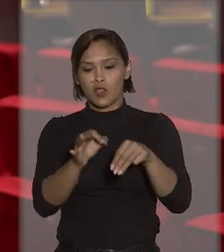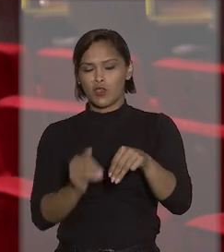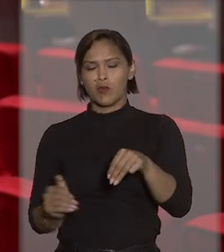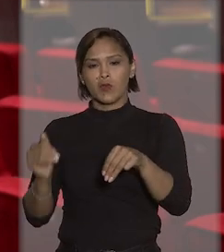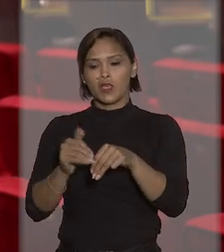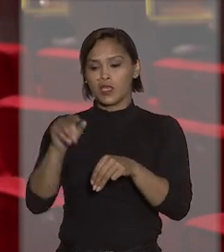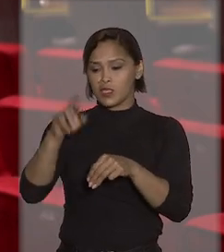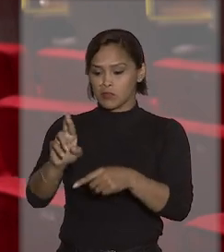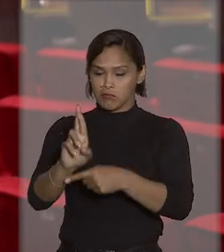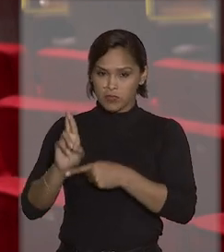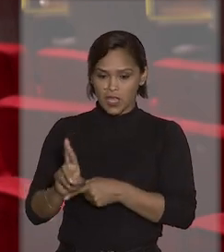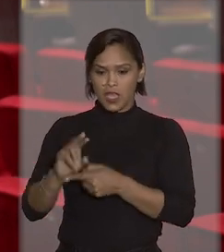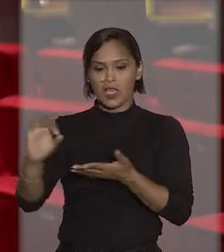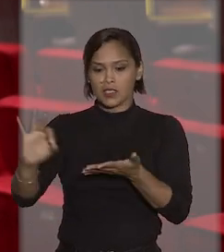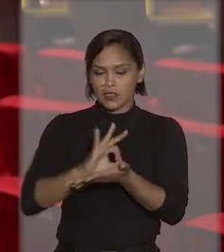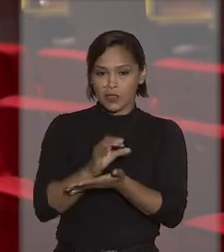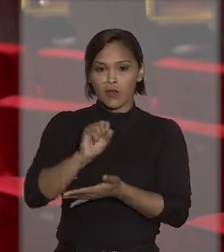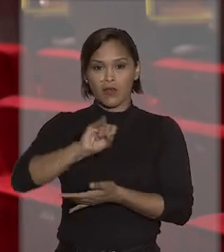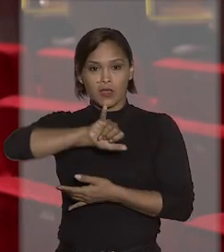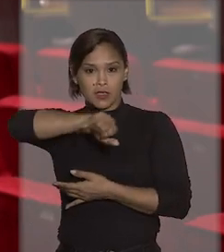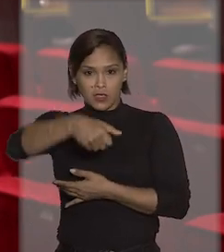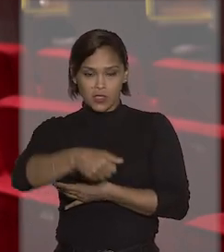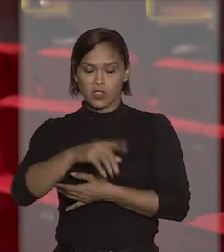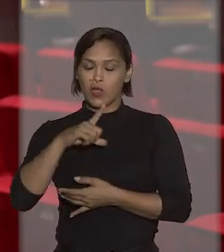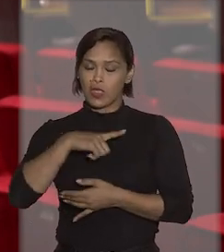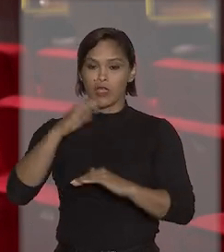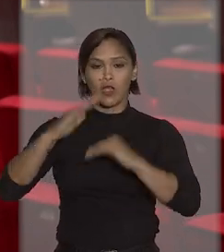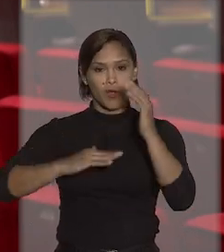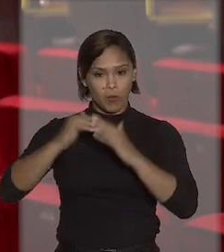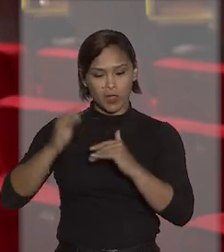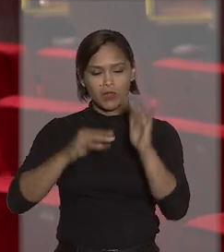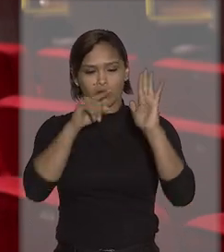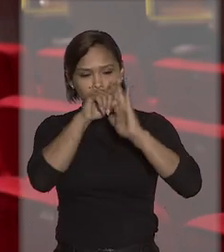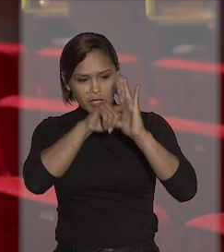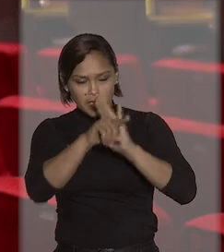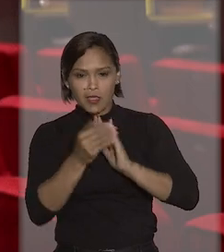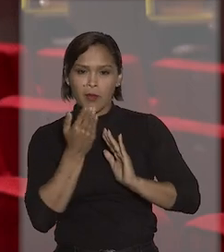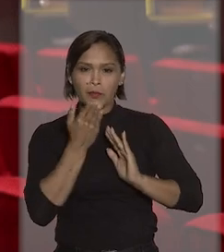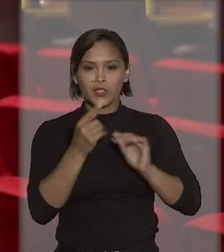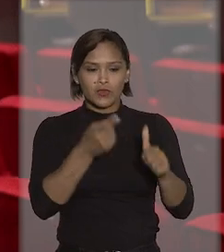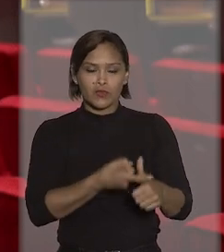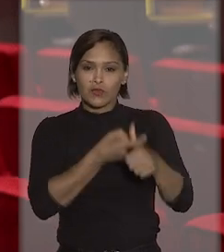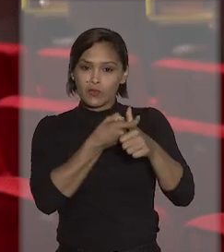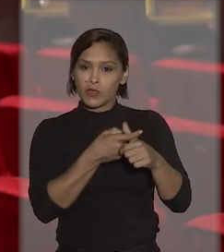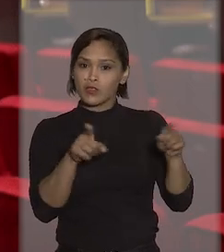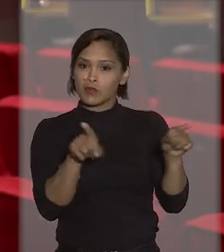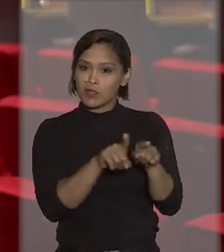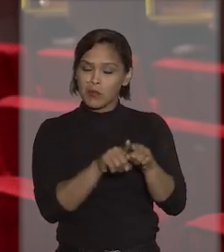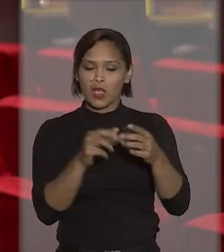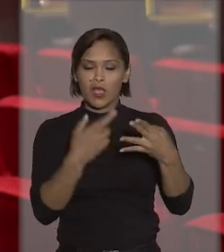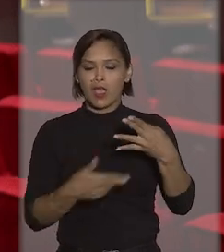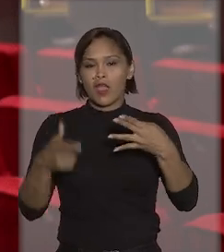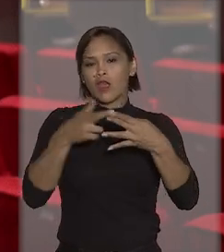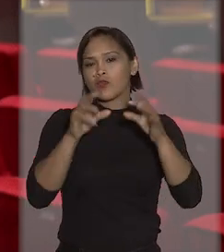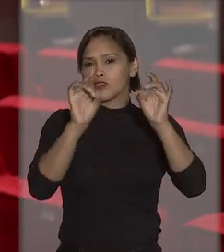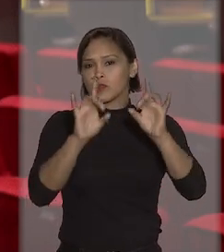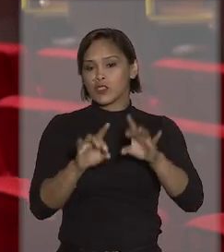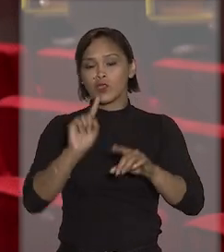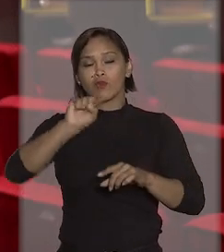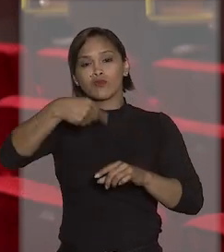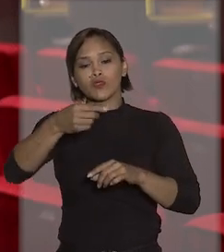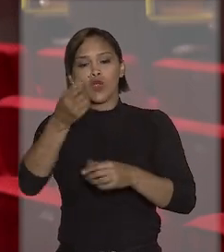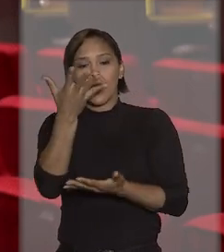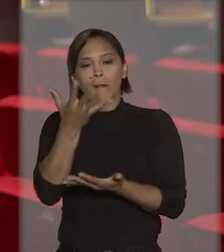assinalou que o STJ, a rigor, tem competência para examinar pedido de efeito suspensivo a recurso especial só